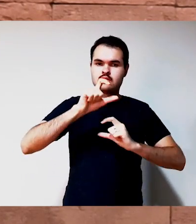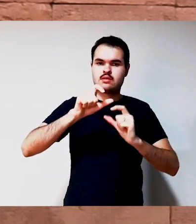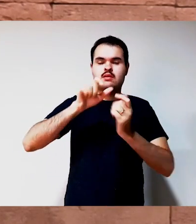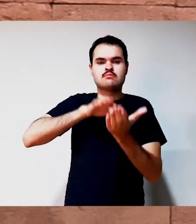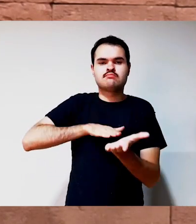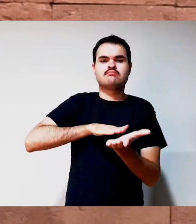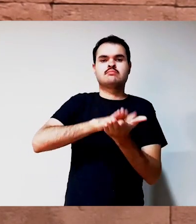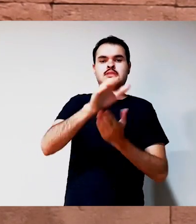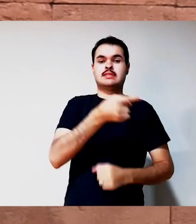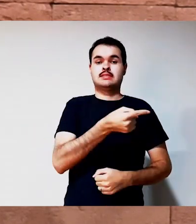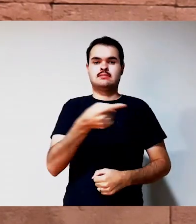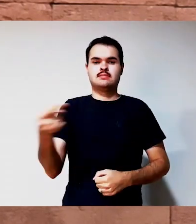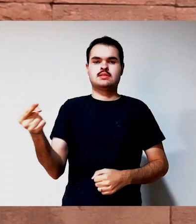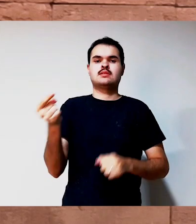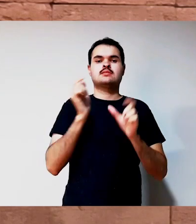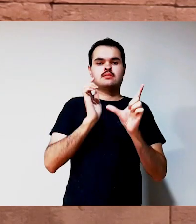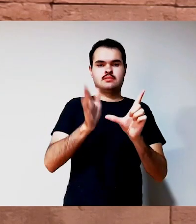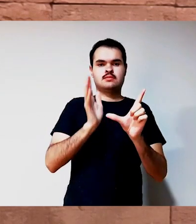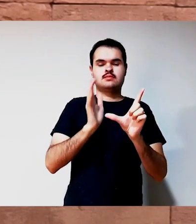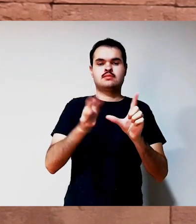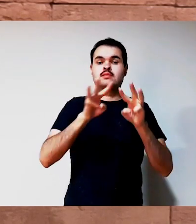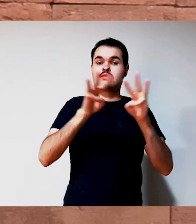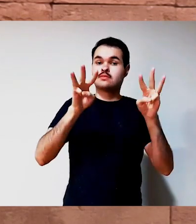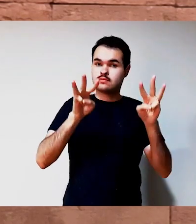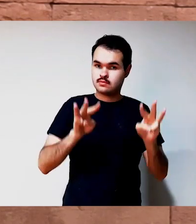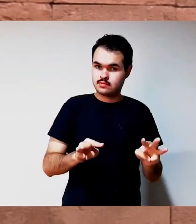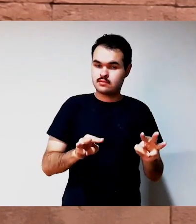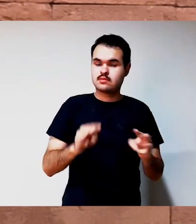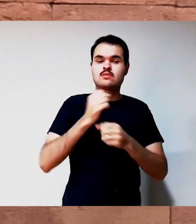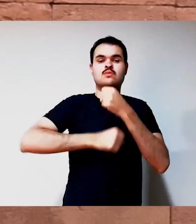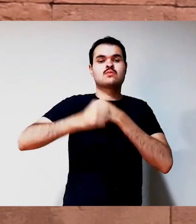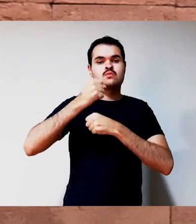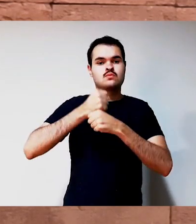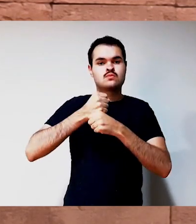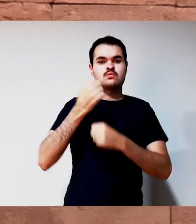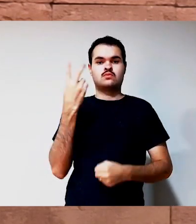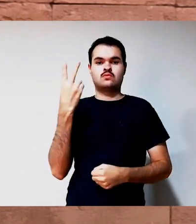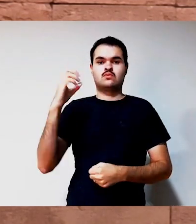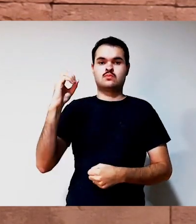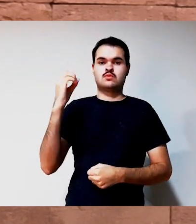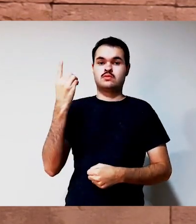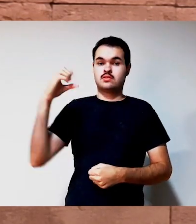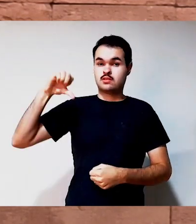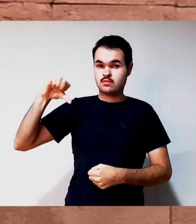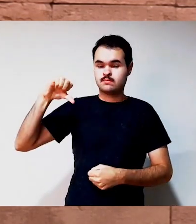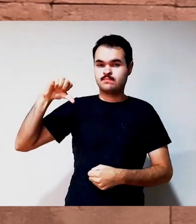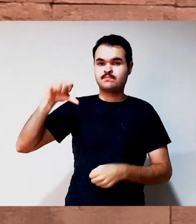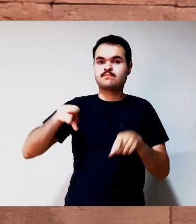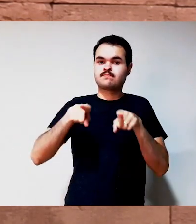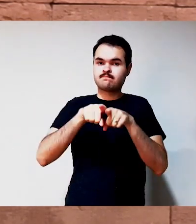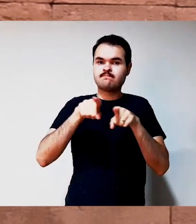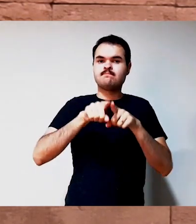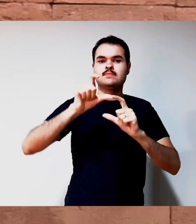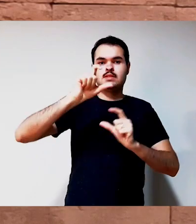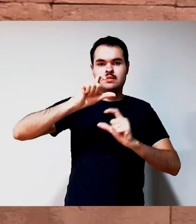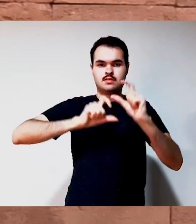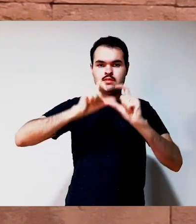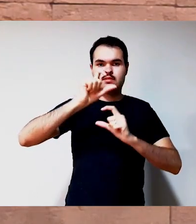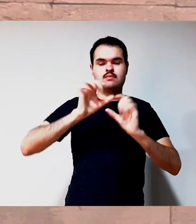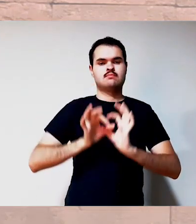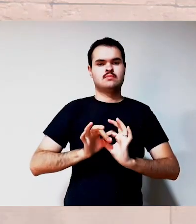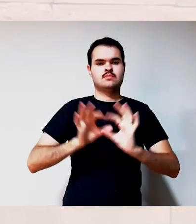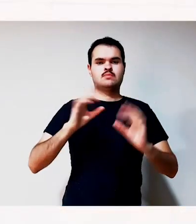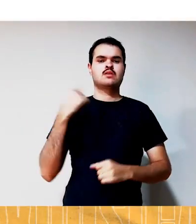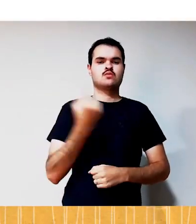exemplares. Além disso, ela tem a versão digital, que é totalmente gratuita e está disponível em letraria.net.